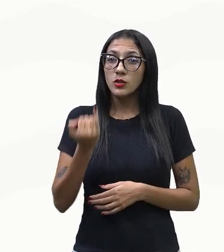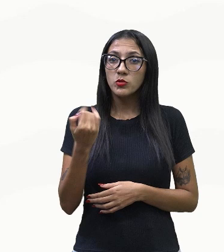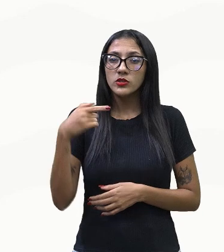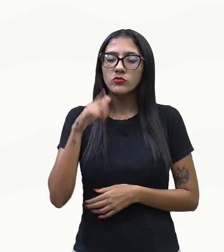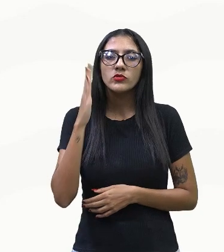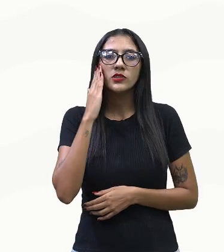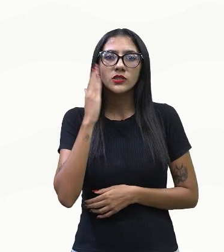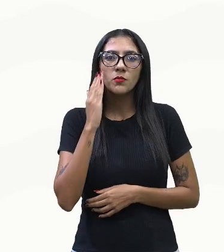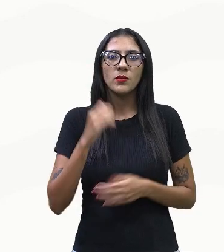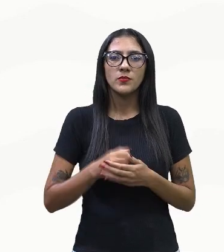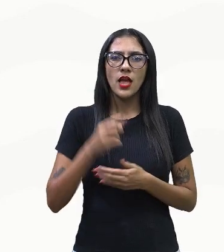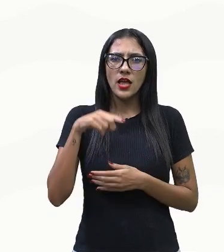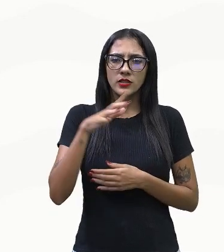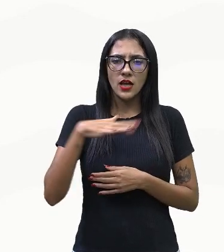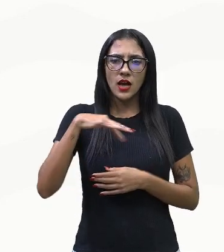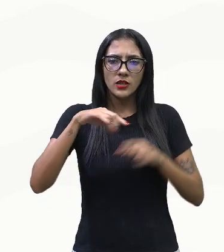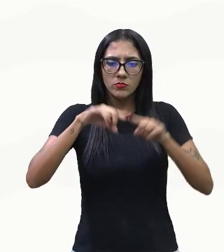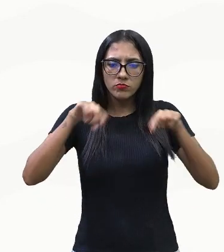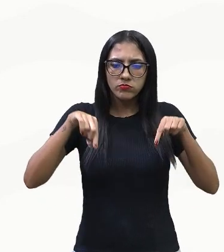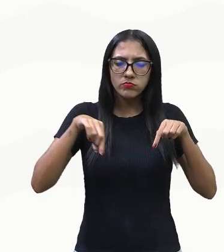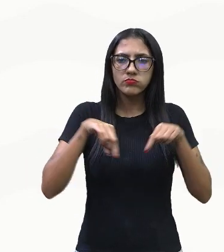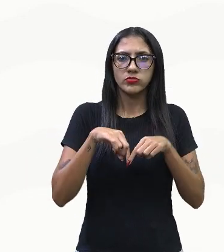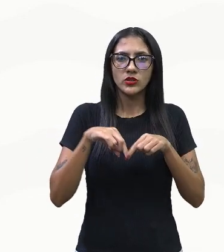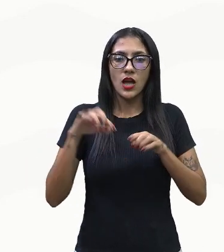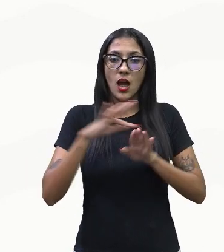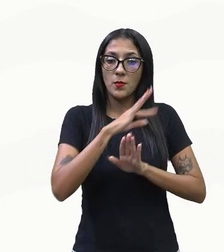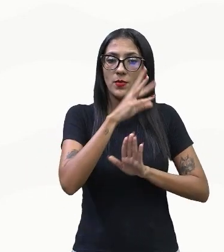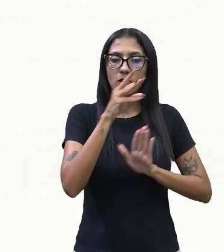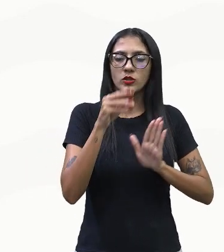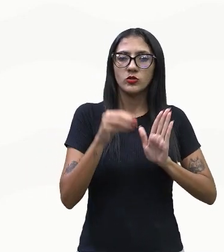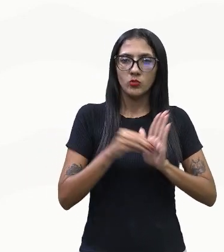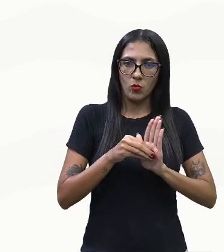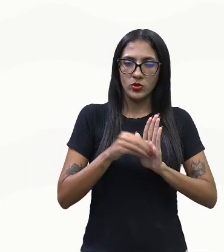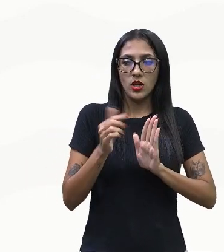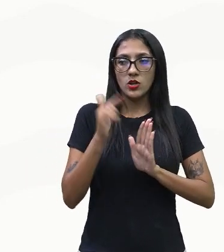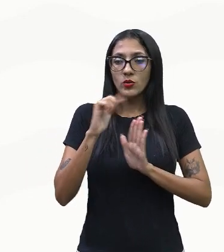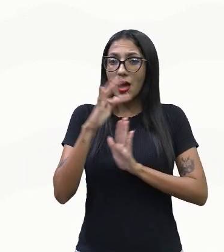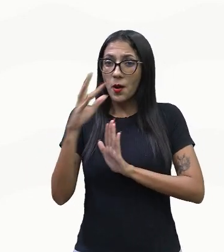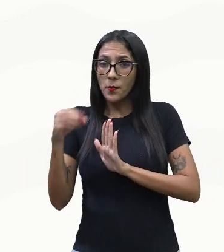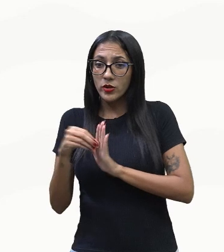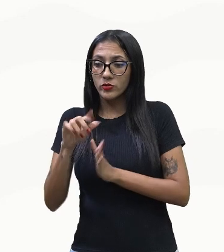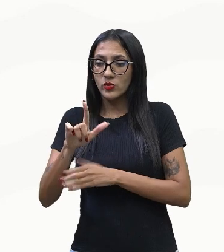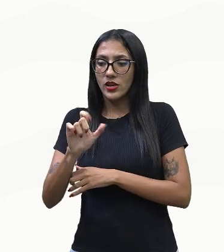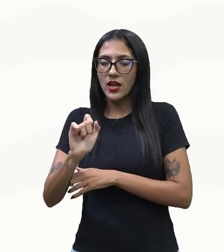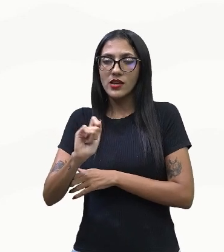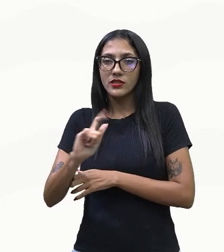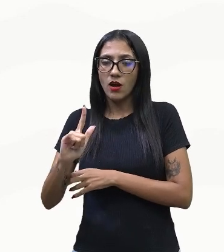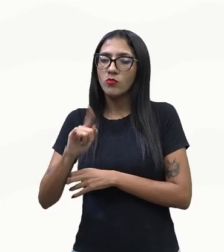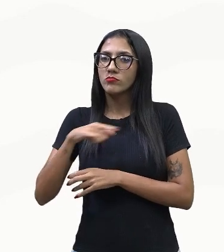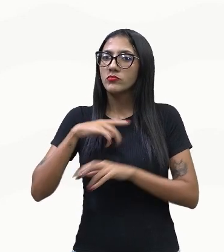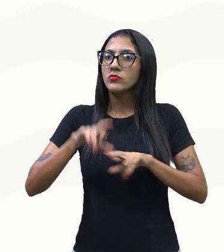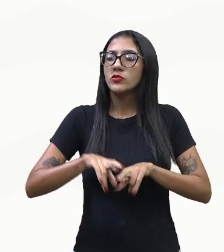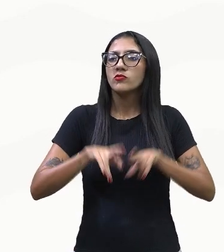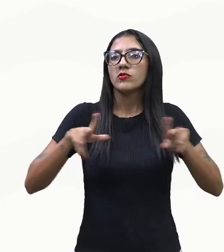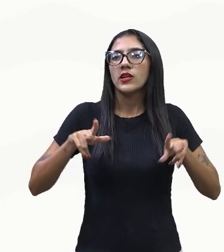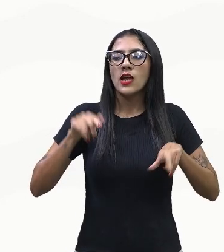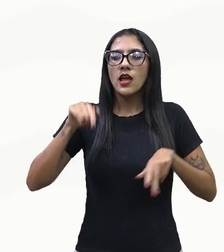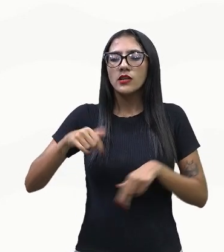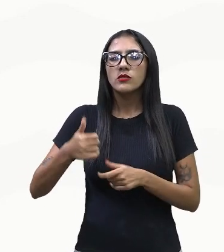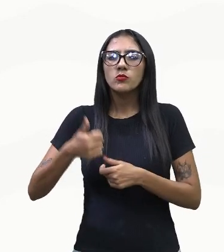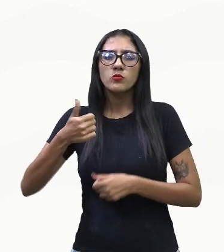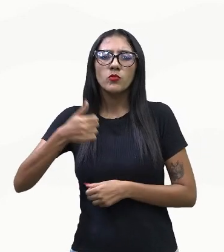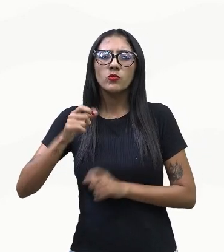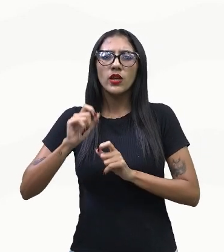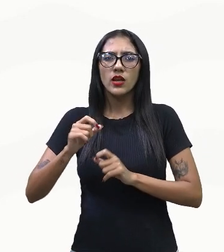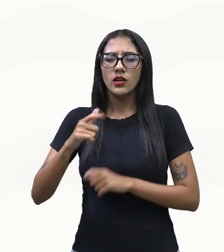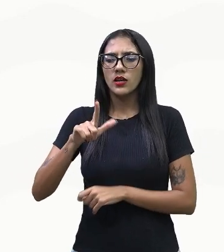Amazônia Legal e a Amazônia, o bioma Amazônia, são duas coisas diferentes. Quando estamos falando de Amazônia Legal, a gente está